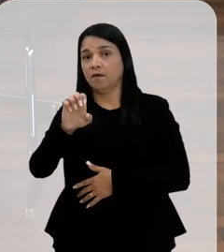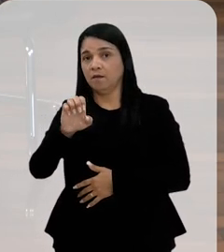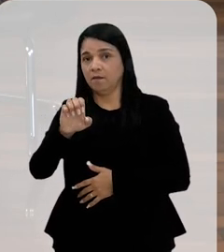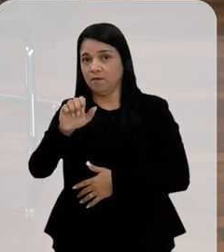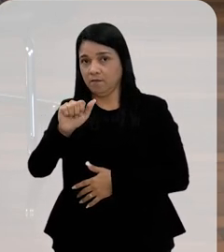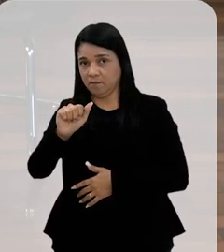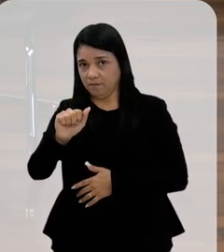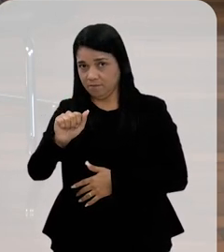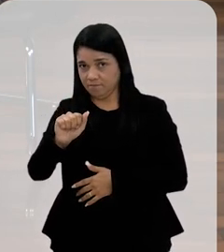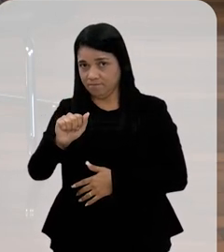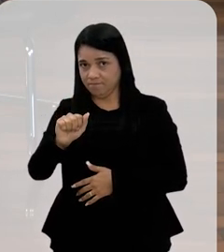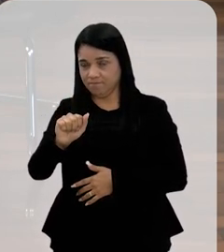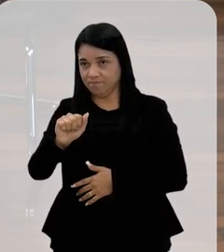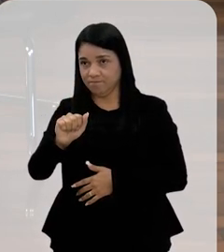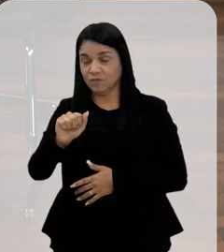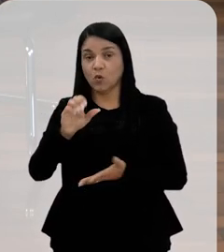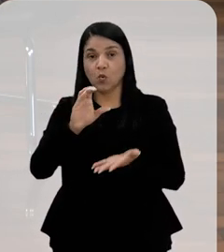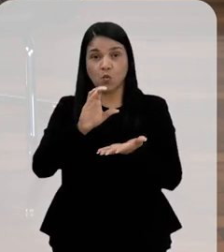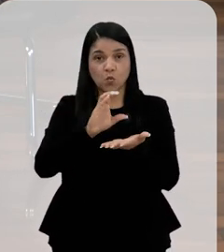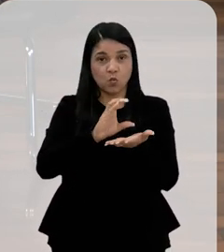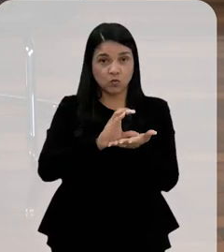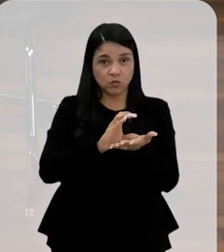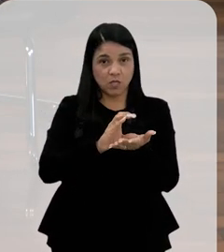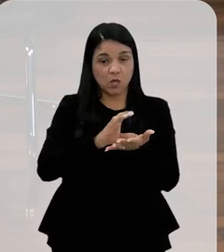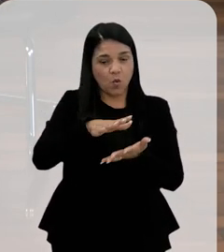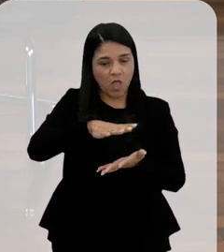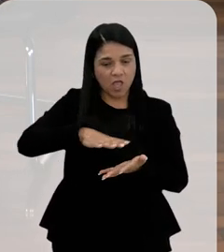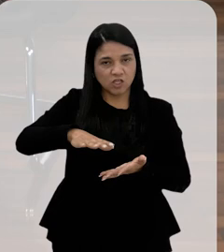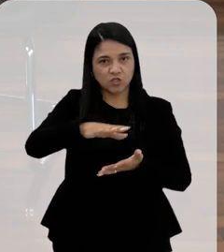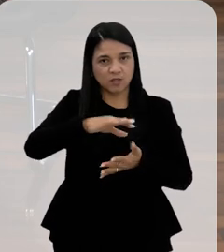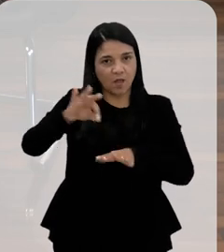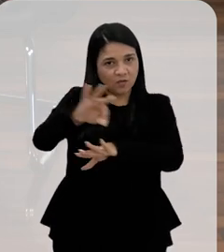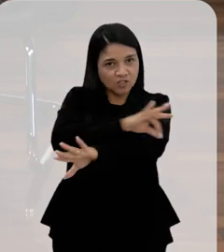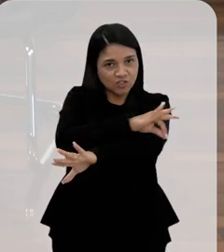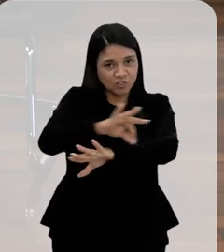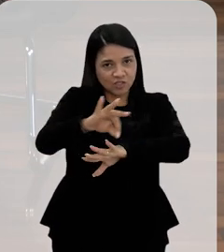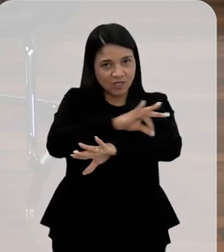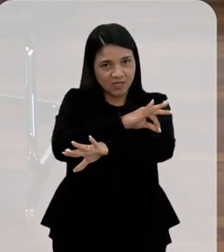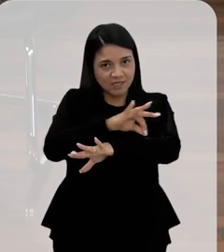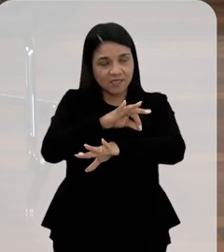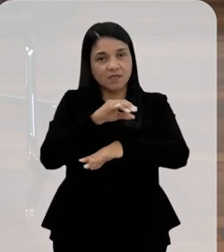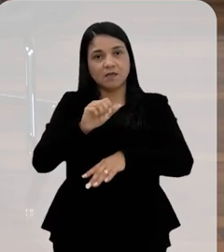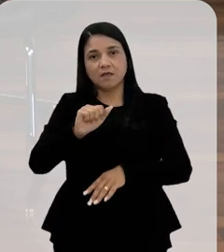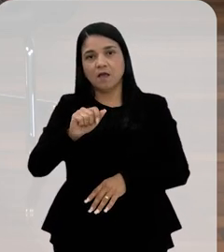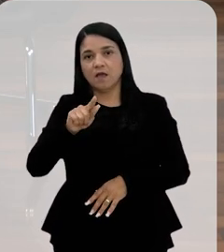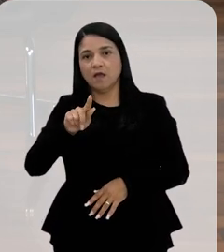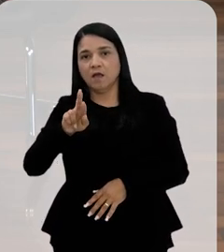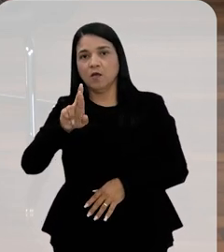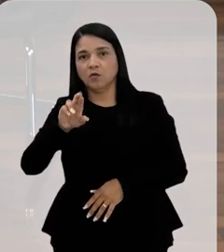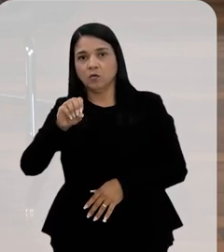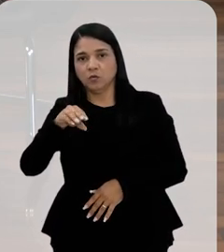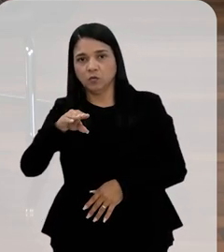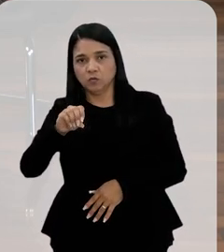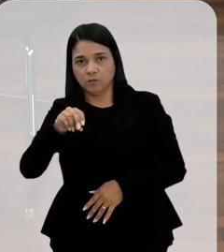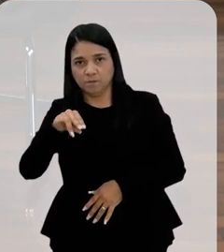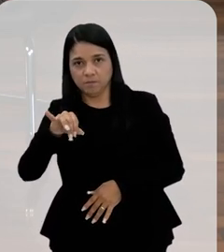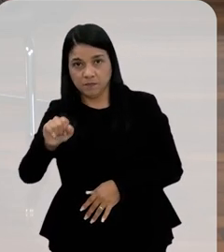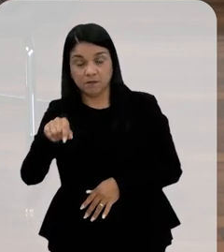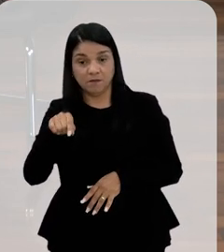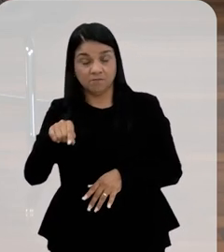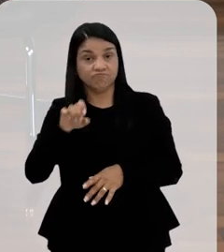o Conselho Regional de Engenharia e Agronomia aqui do Rio de Janeiro